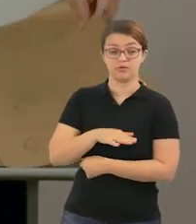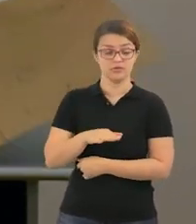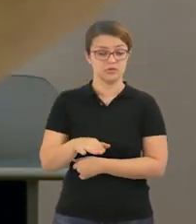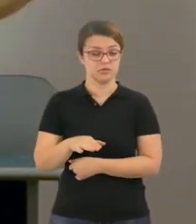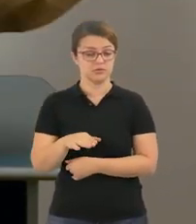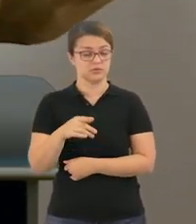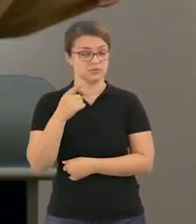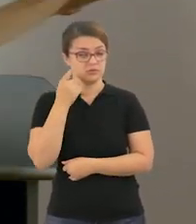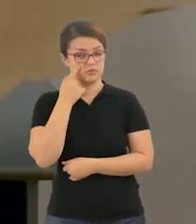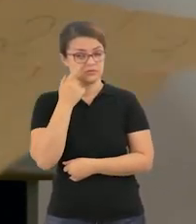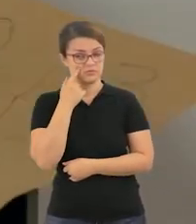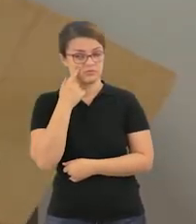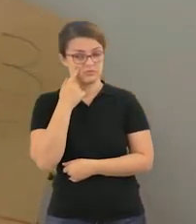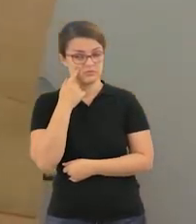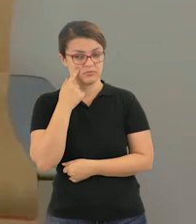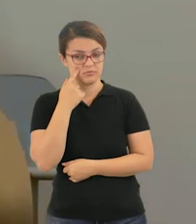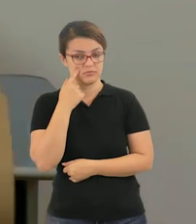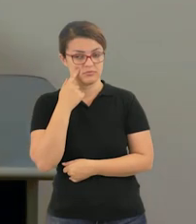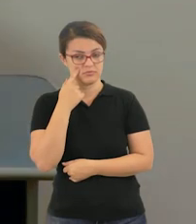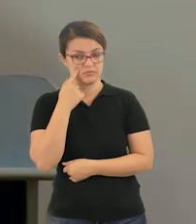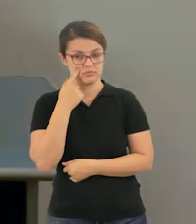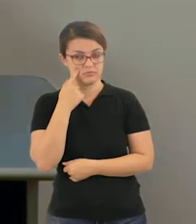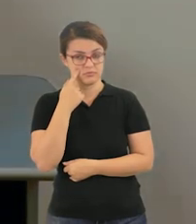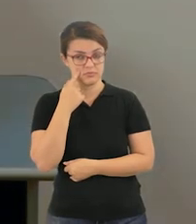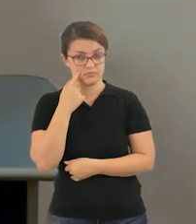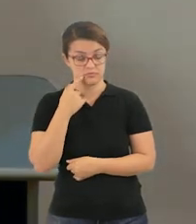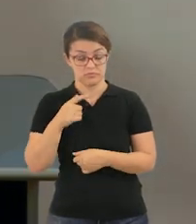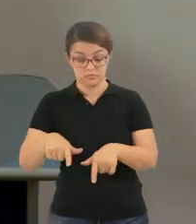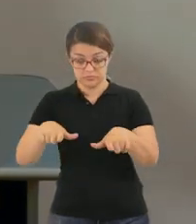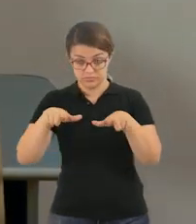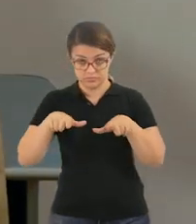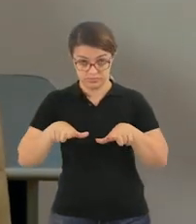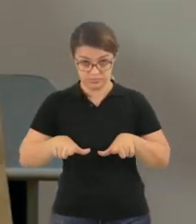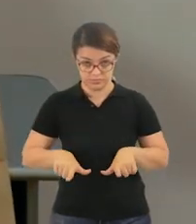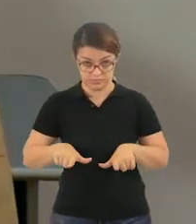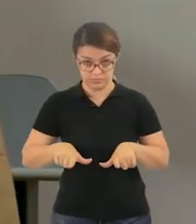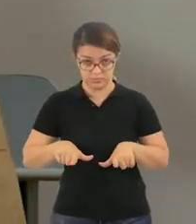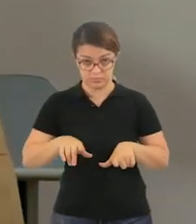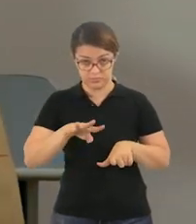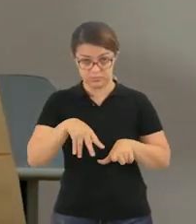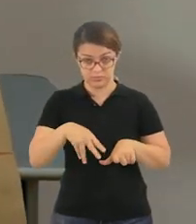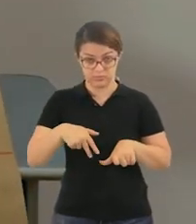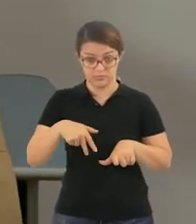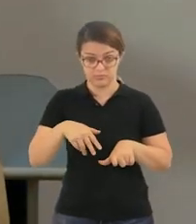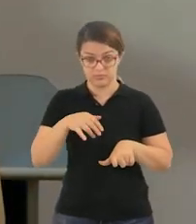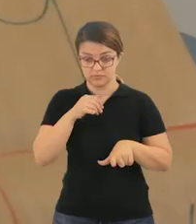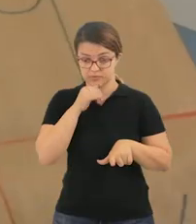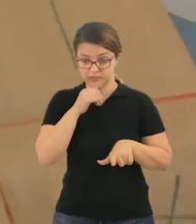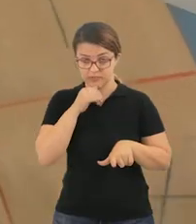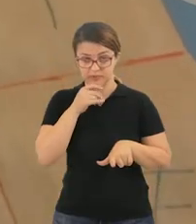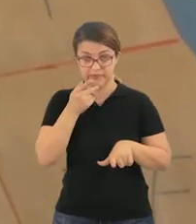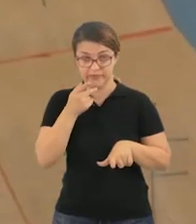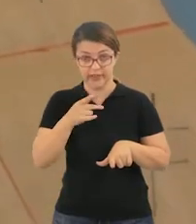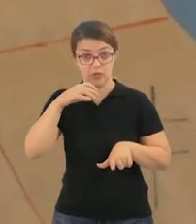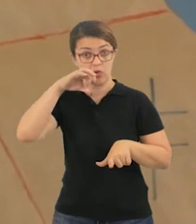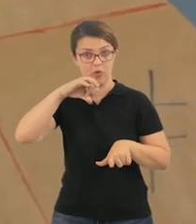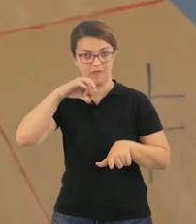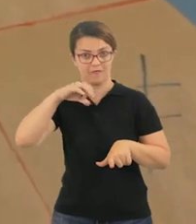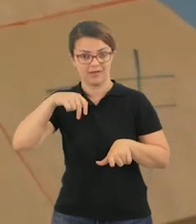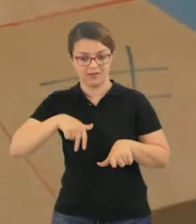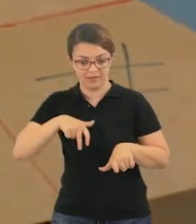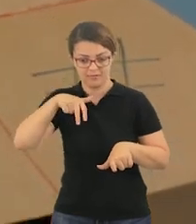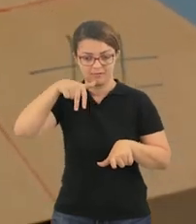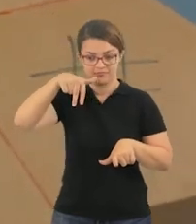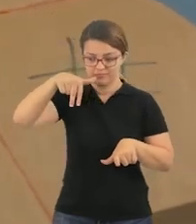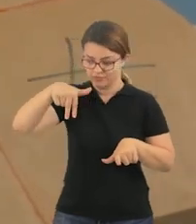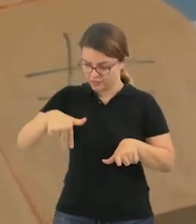vai pular em cima de cada número que você editar. Então, você vai lá editar 9, a criança pulando